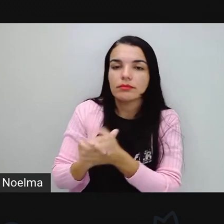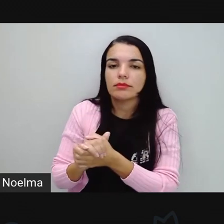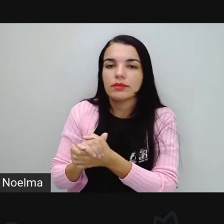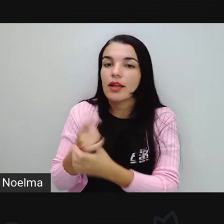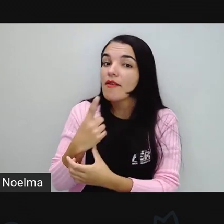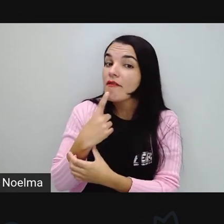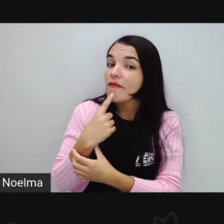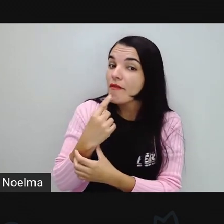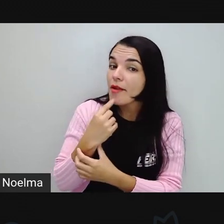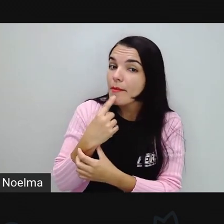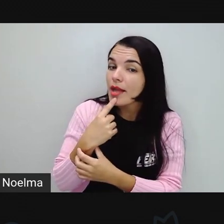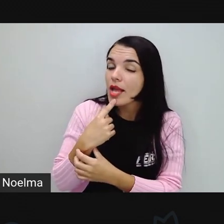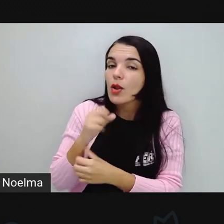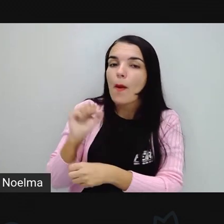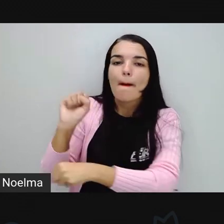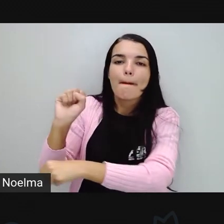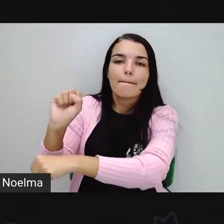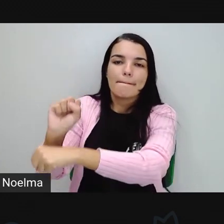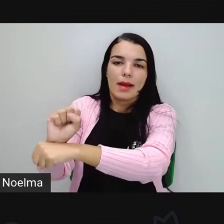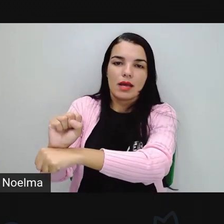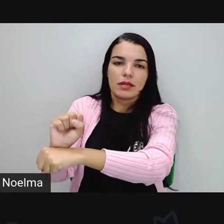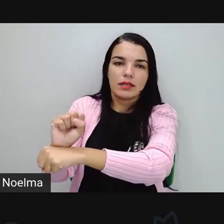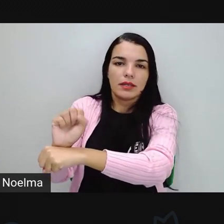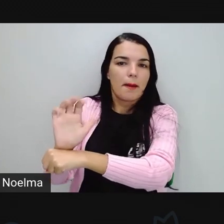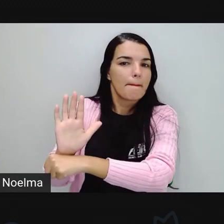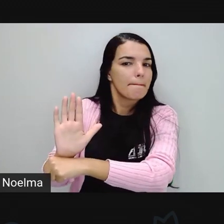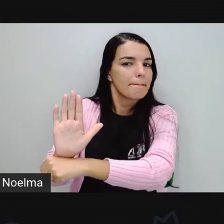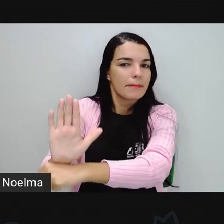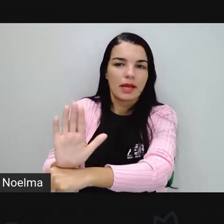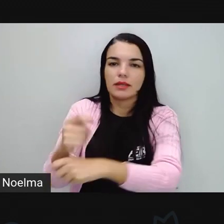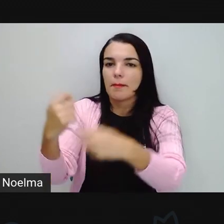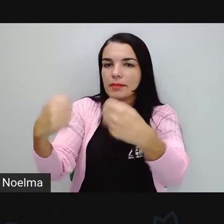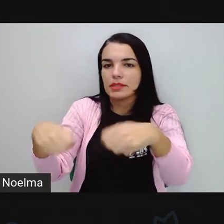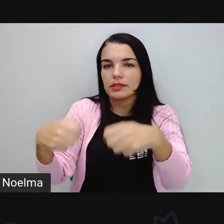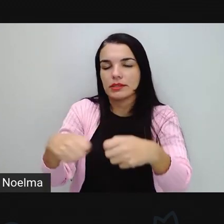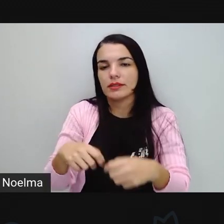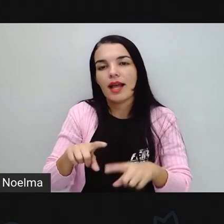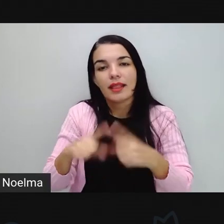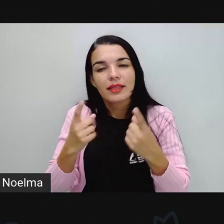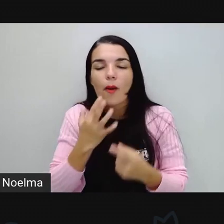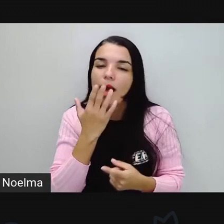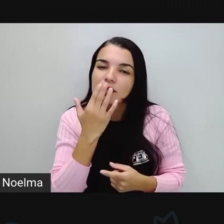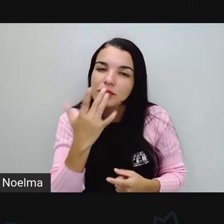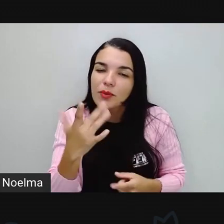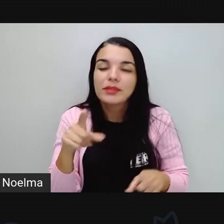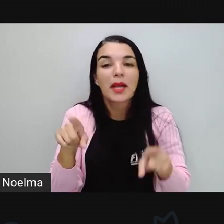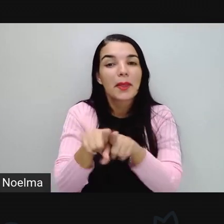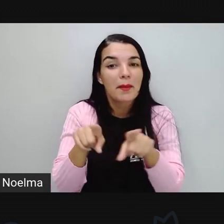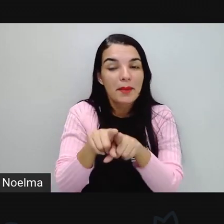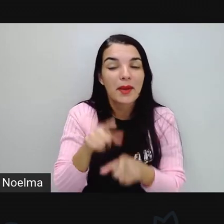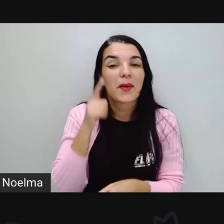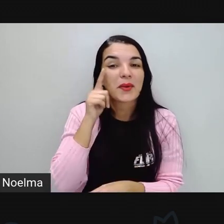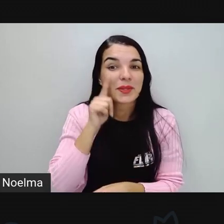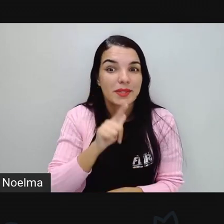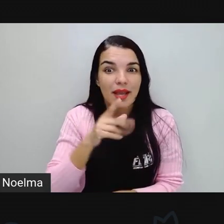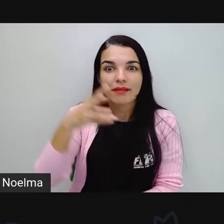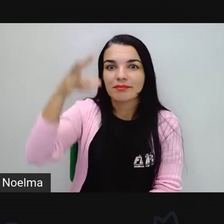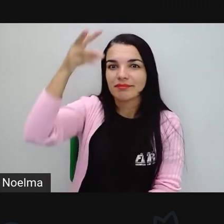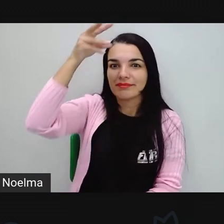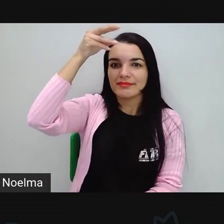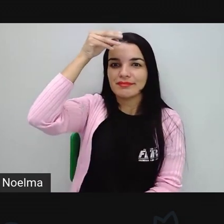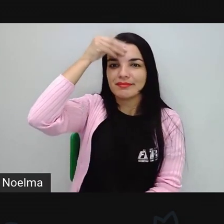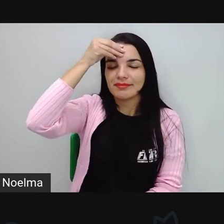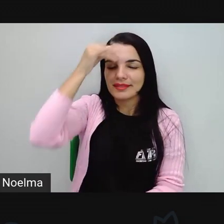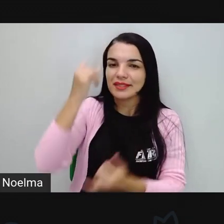E o vermelho, para. Então, a partir dessas cores, a gente consegue compreender que informação